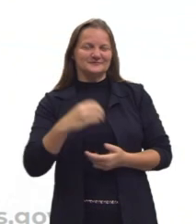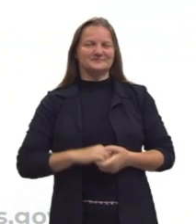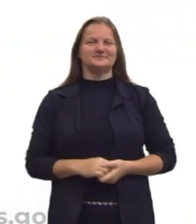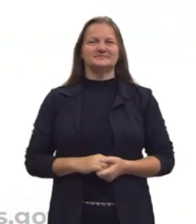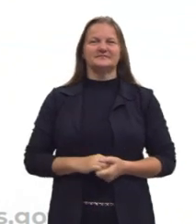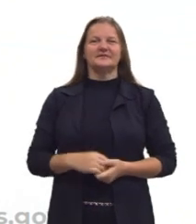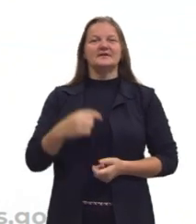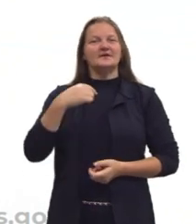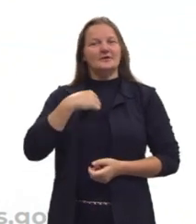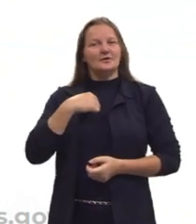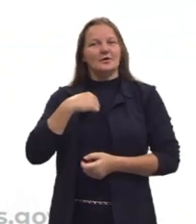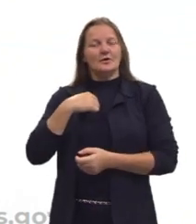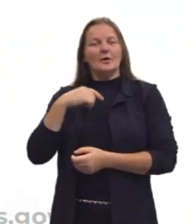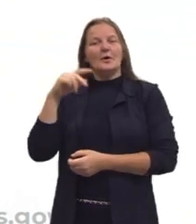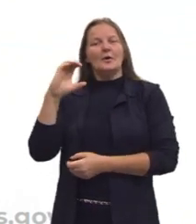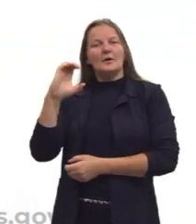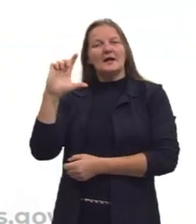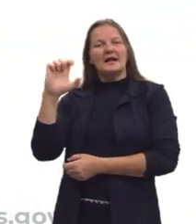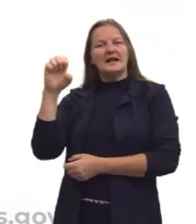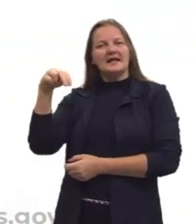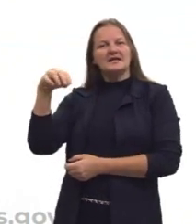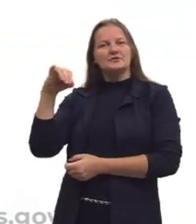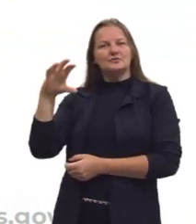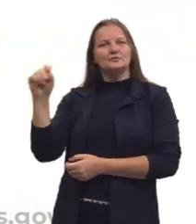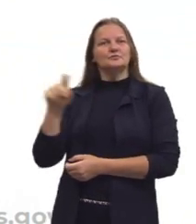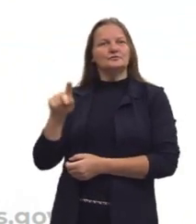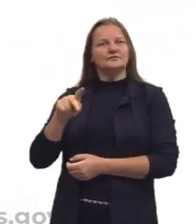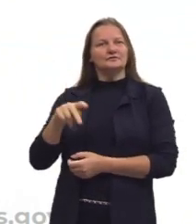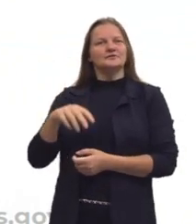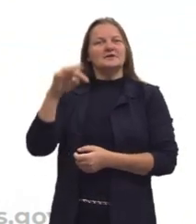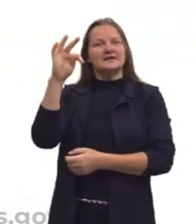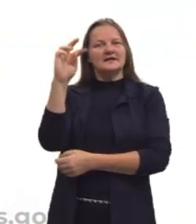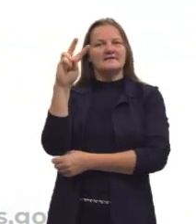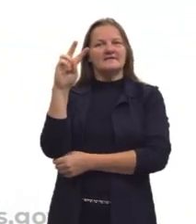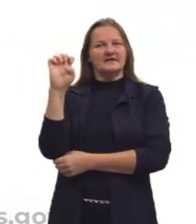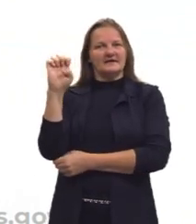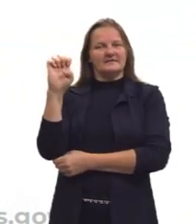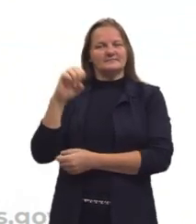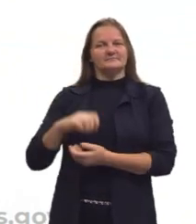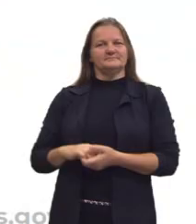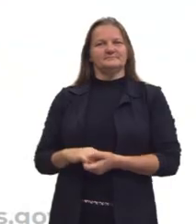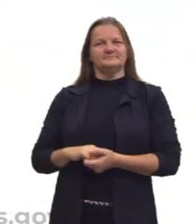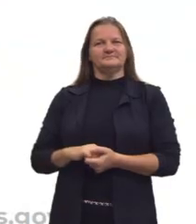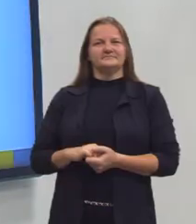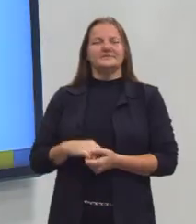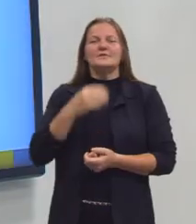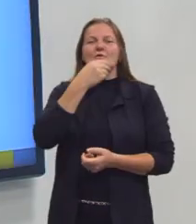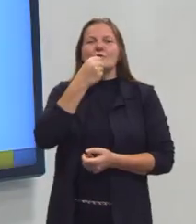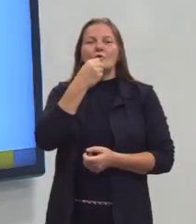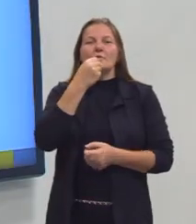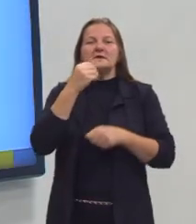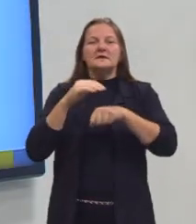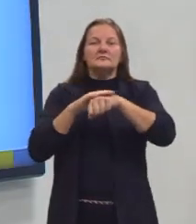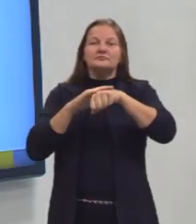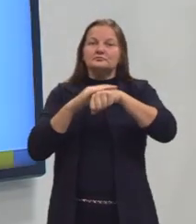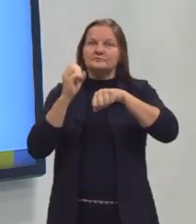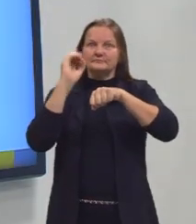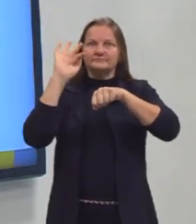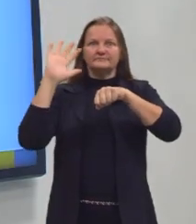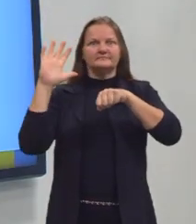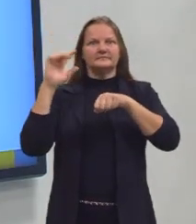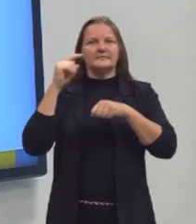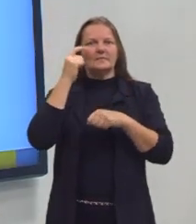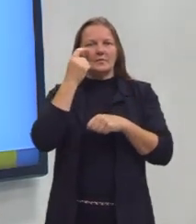Eu sou o professor Clênio, estou aqui no estúdio da TVA em Porto Alegre, sou um homem de pele clara, tenho